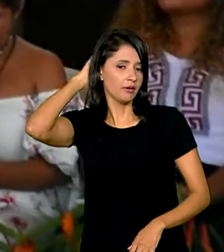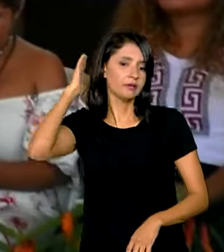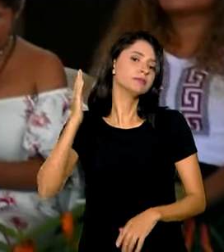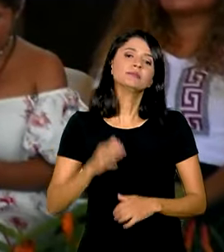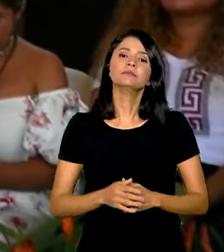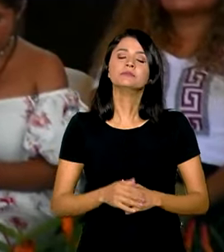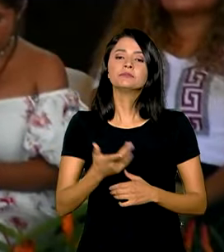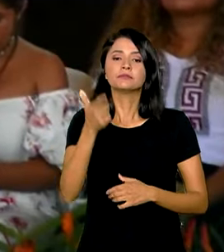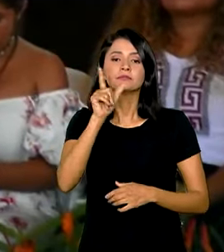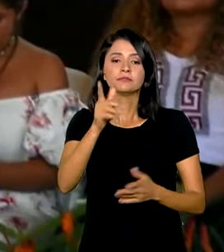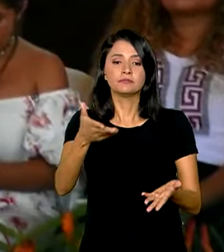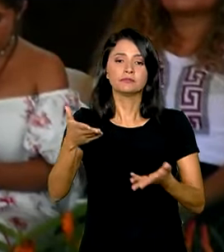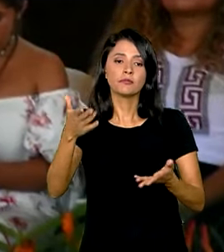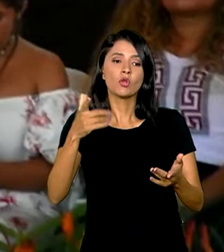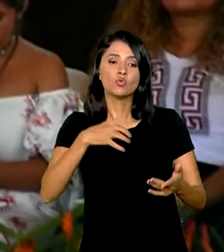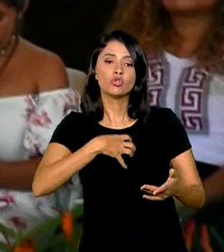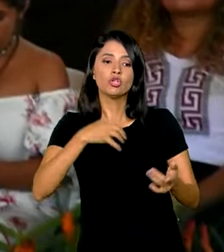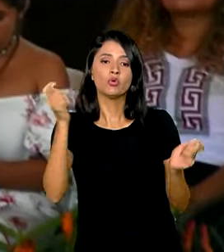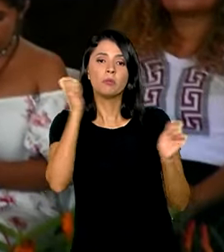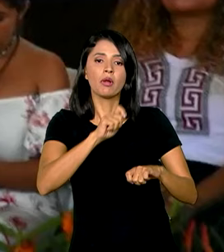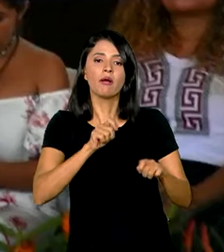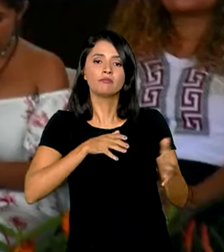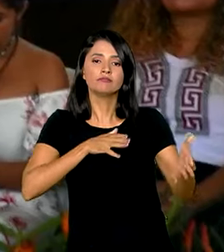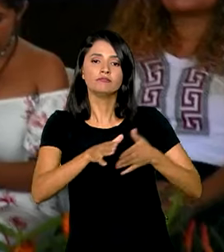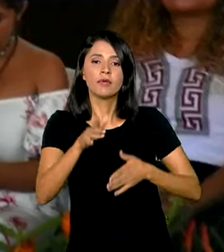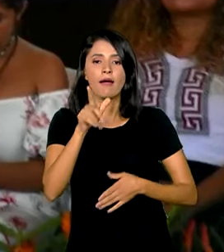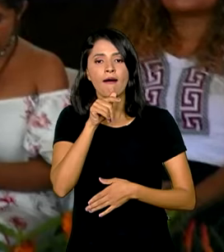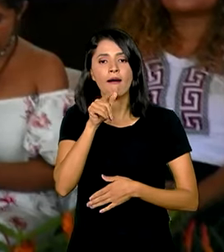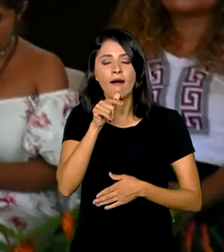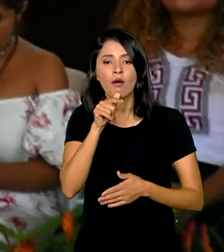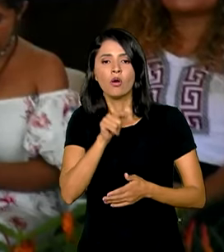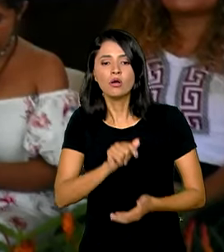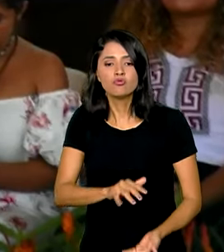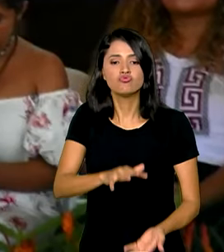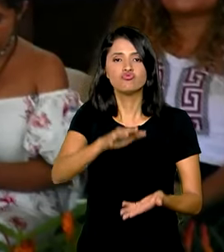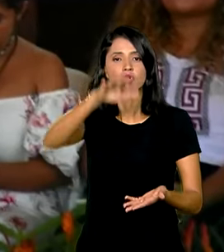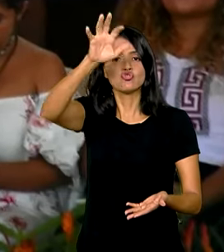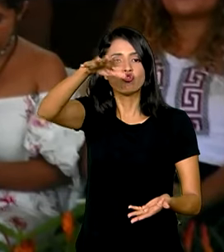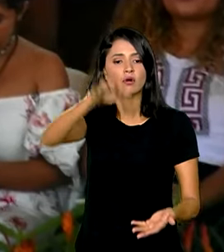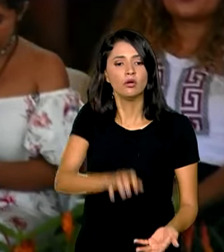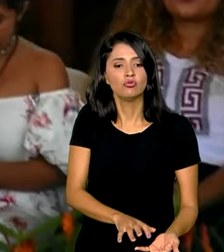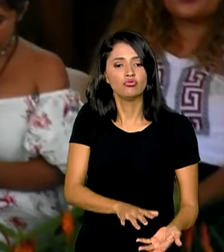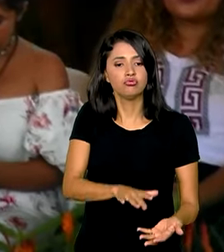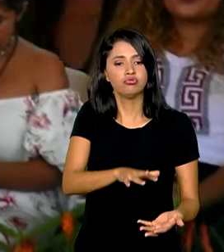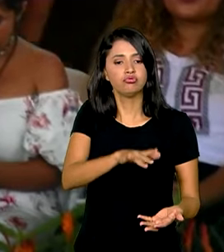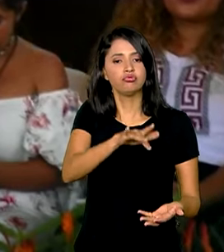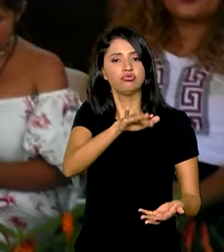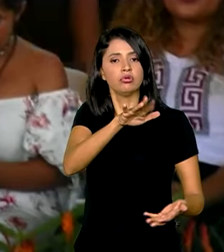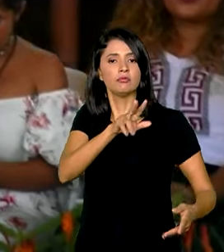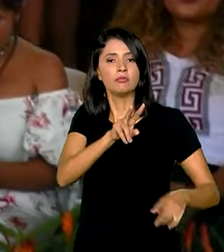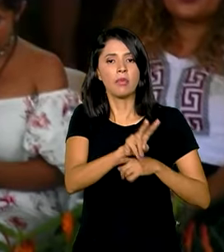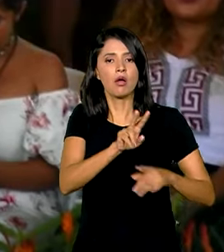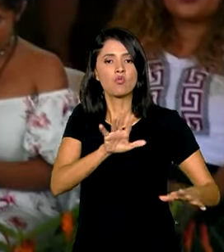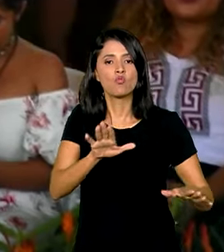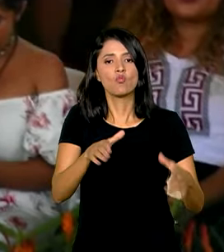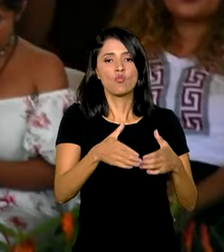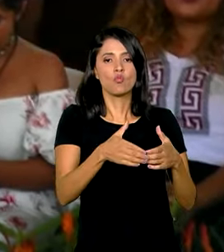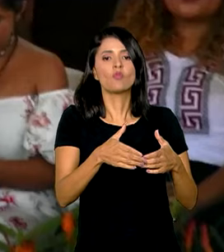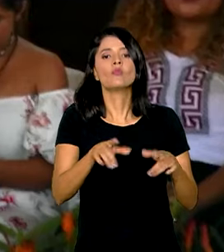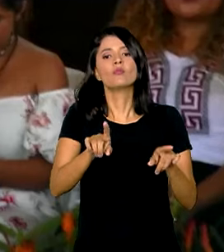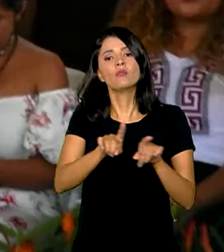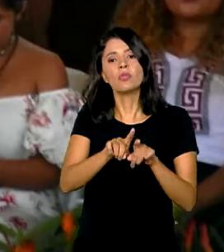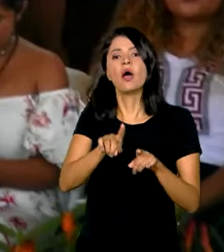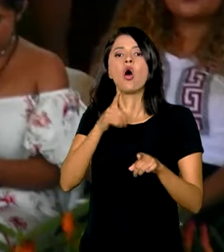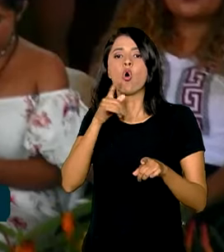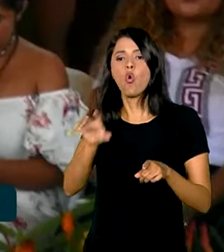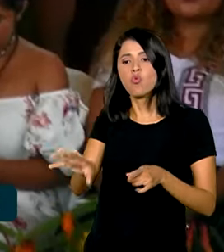módulo de acesso à água, tanto de coleta de água na chuva, como de acesso à água por bomba.